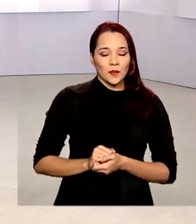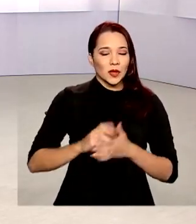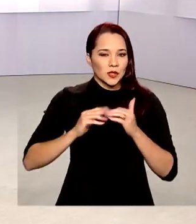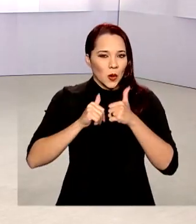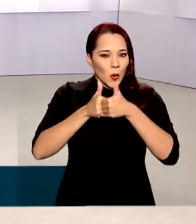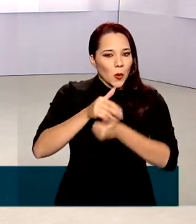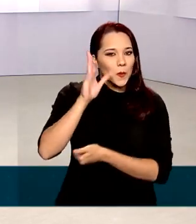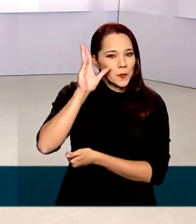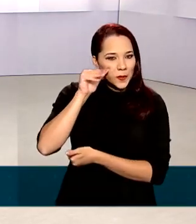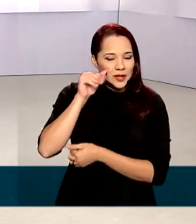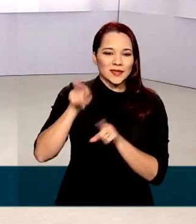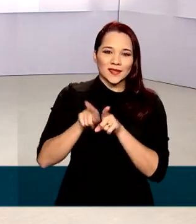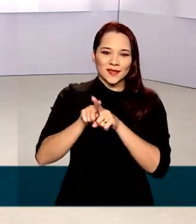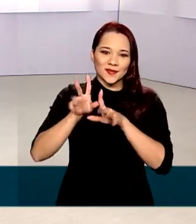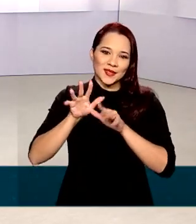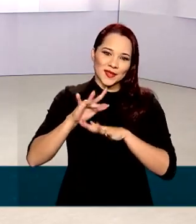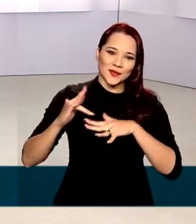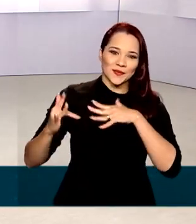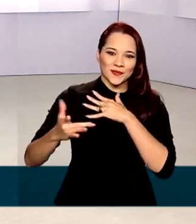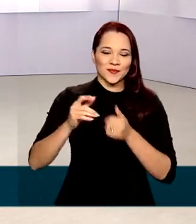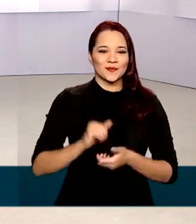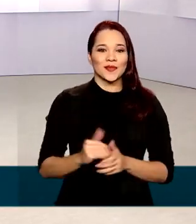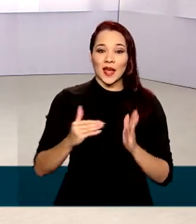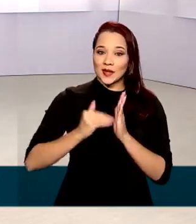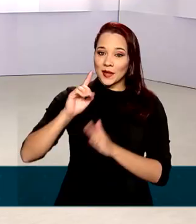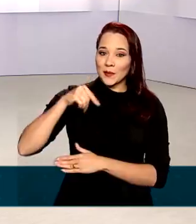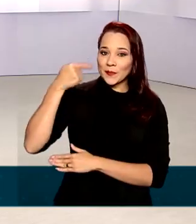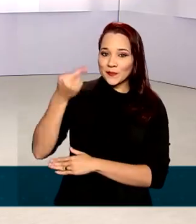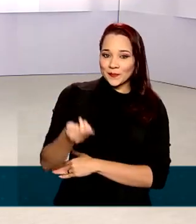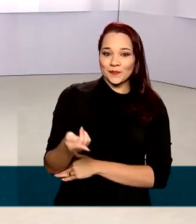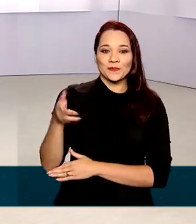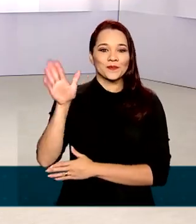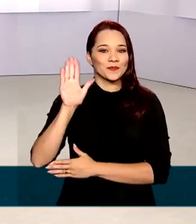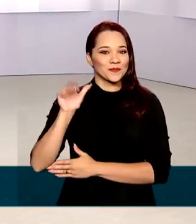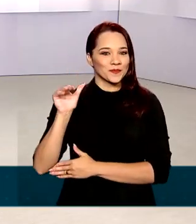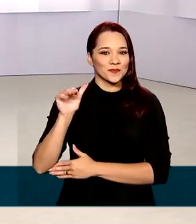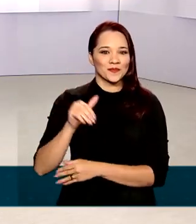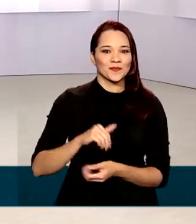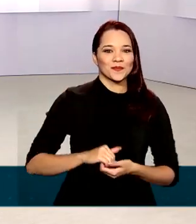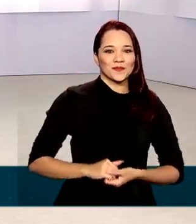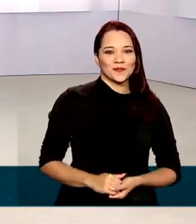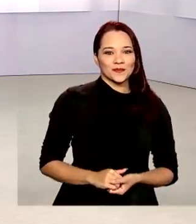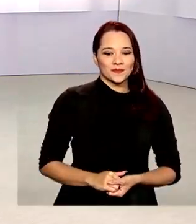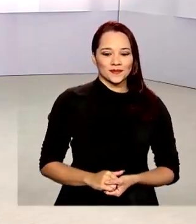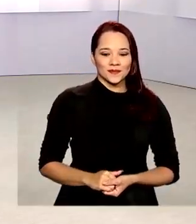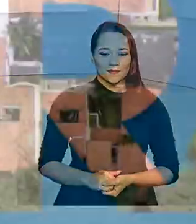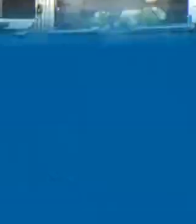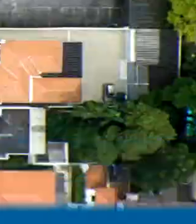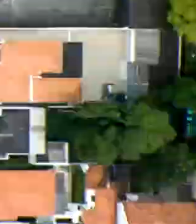mas você pode nos acompanhar também pelas redes sociais. Nos vemos na próxima edição. Até lá!